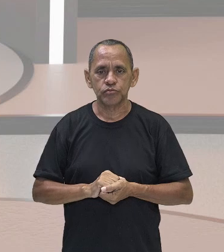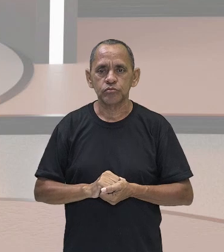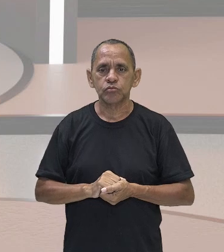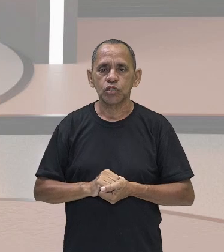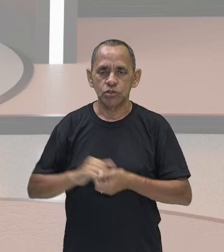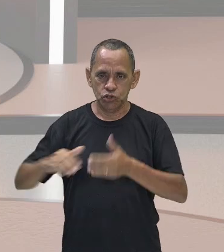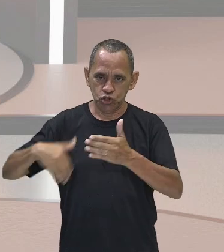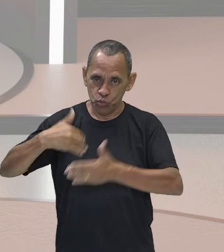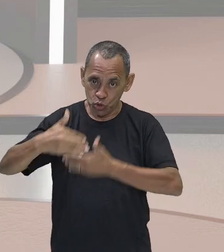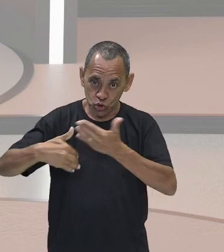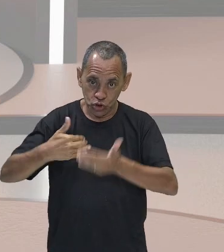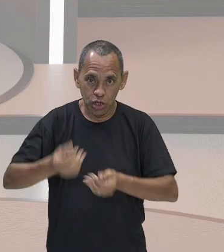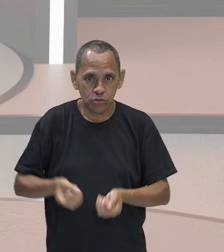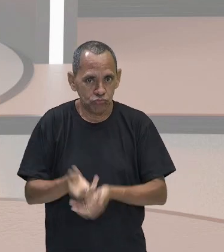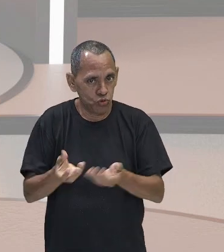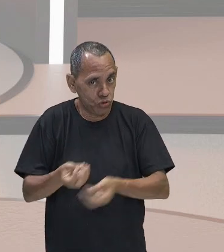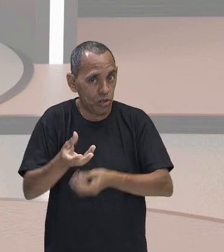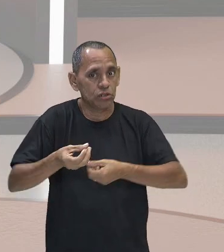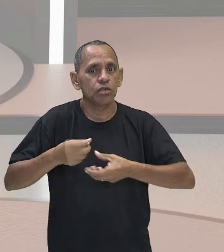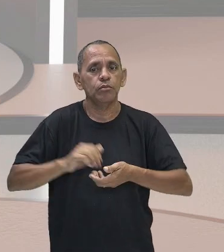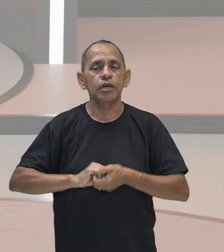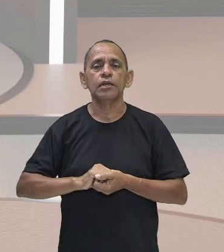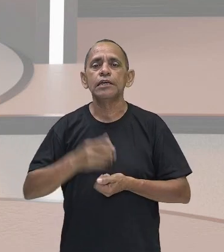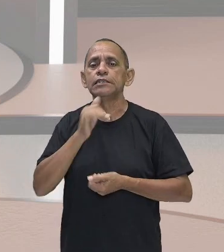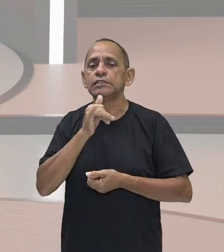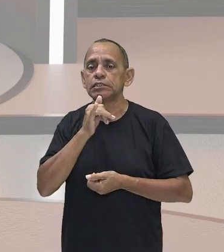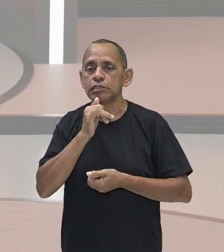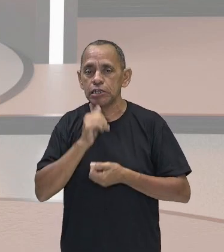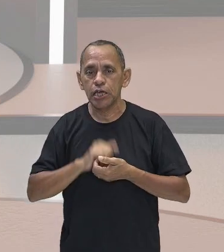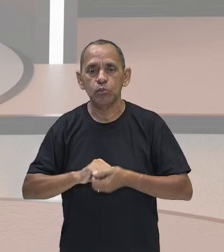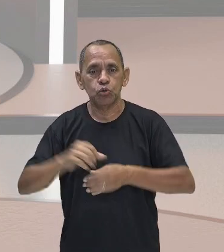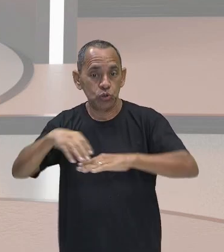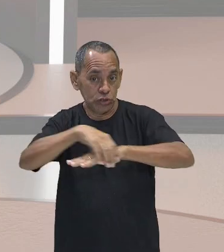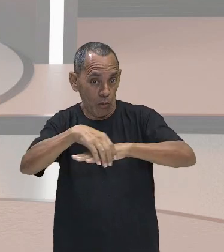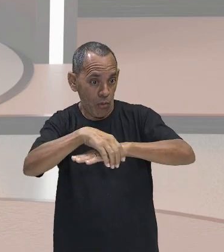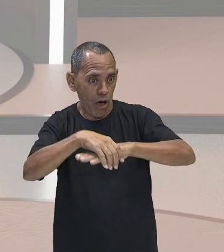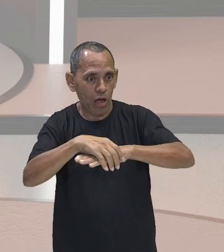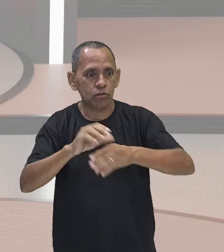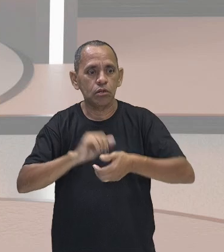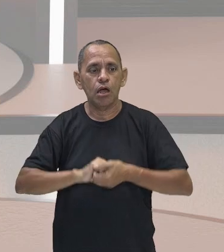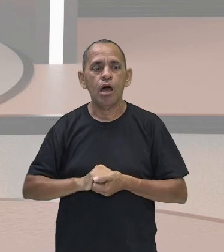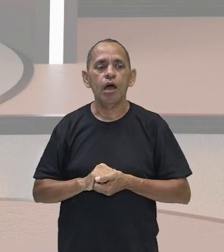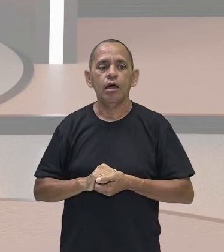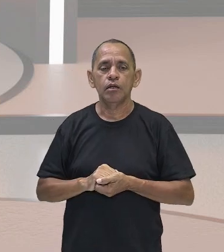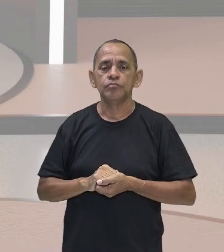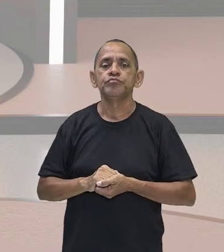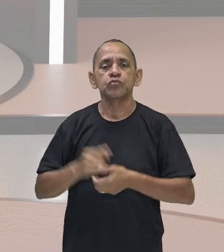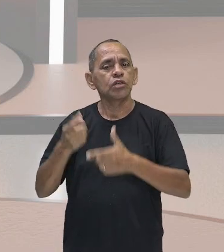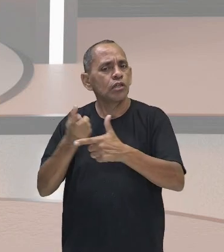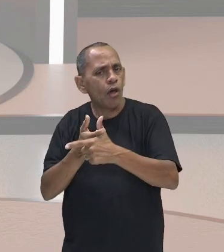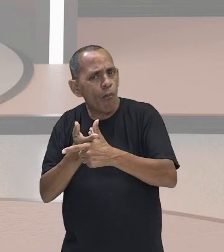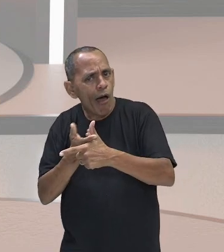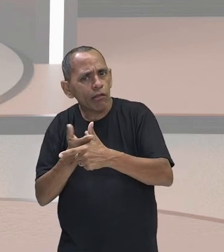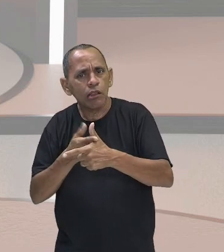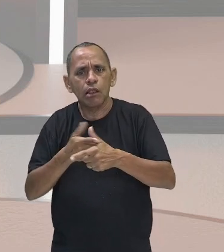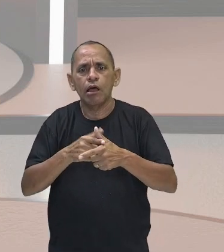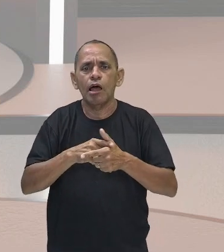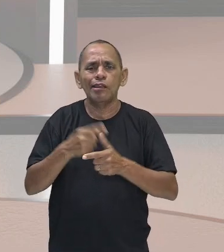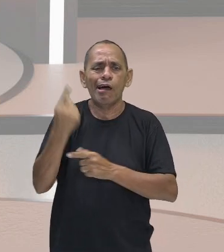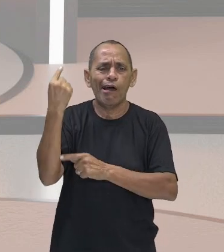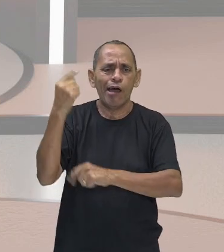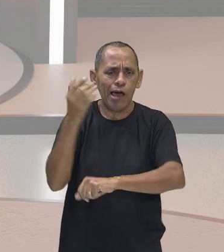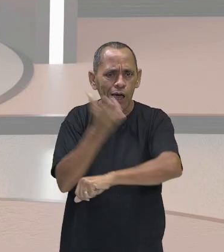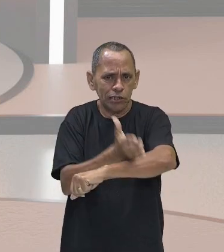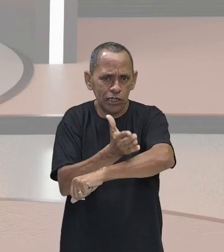de produção. Um produtor de sapato, um artesão de sapato, lá da Idade Média, por exemplo, ele possuía a matéria